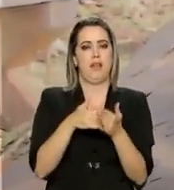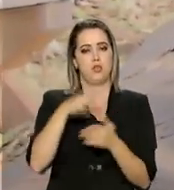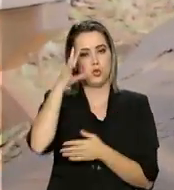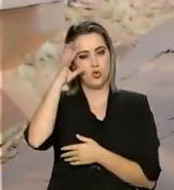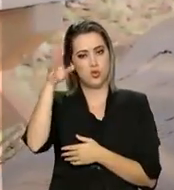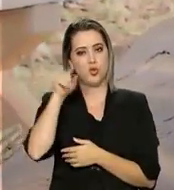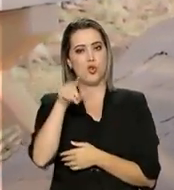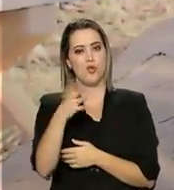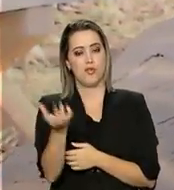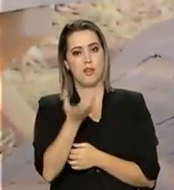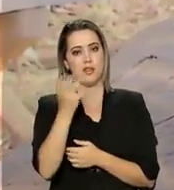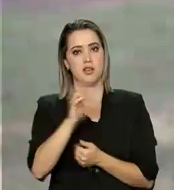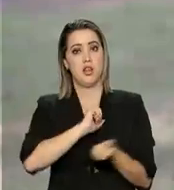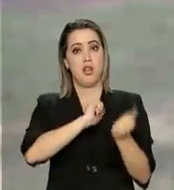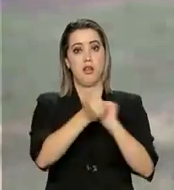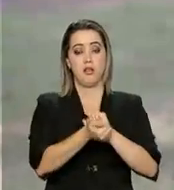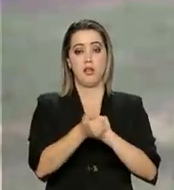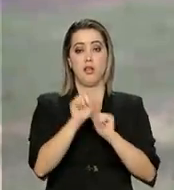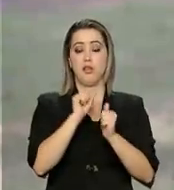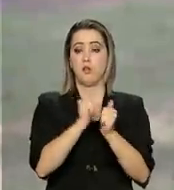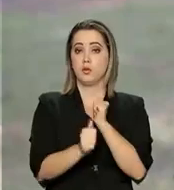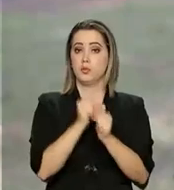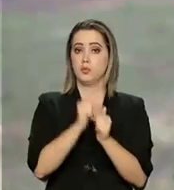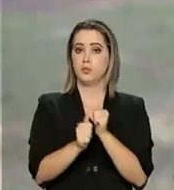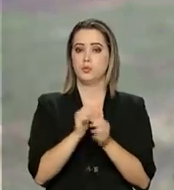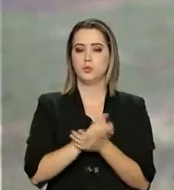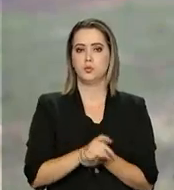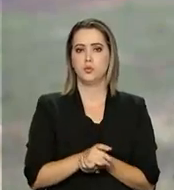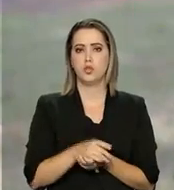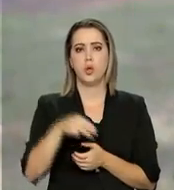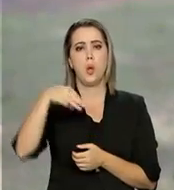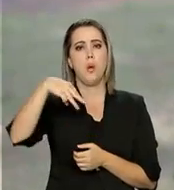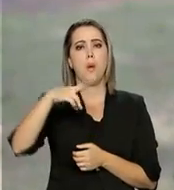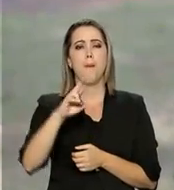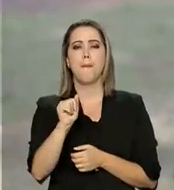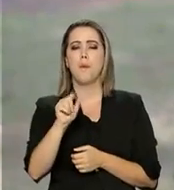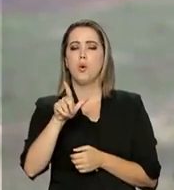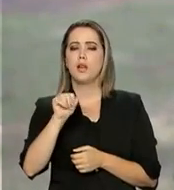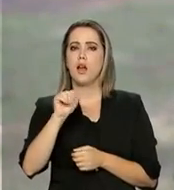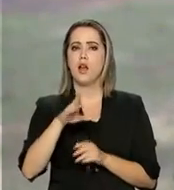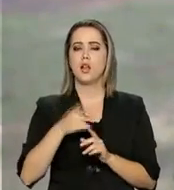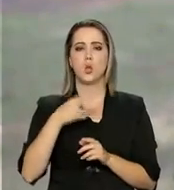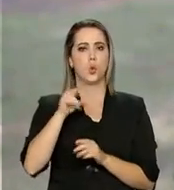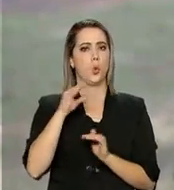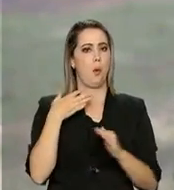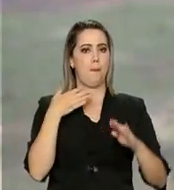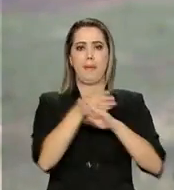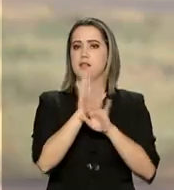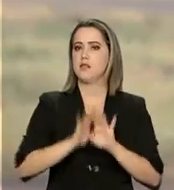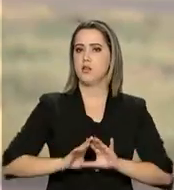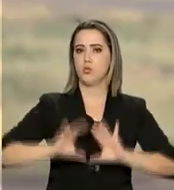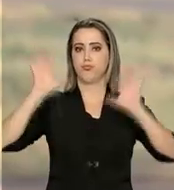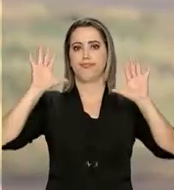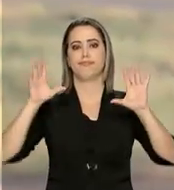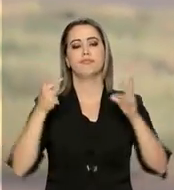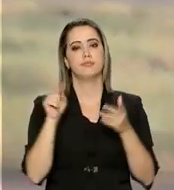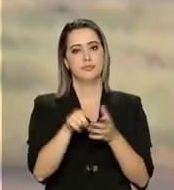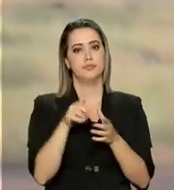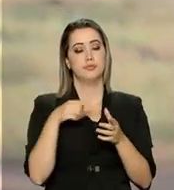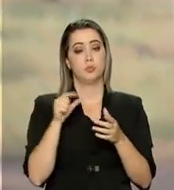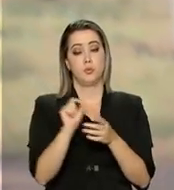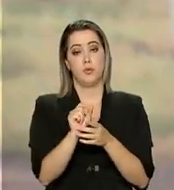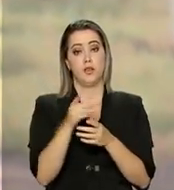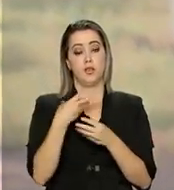quer ser jogador de futebol. E foi para